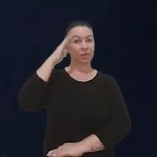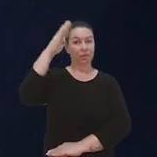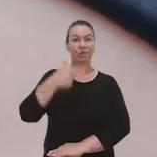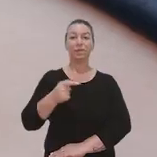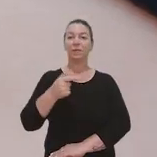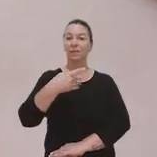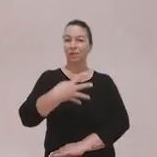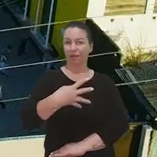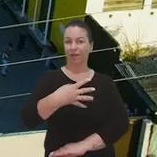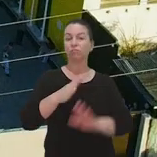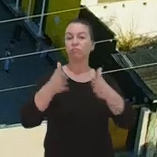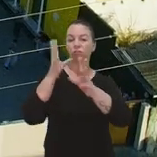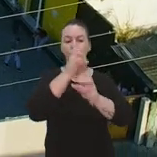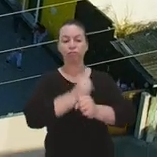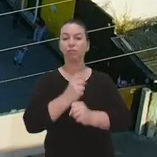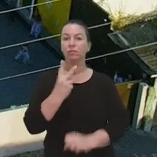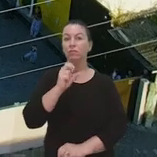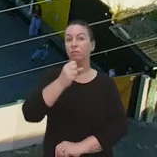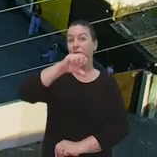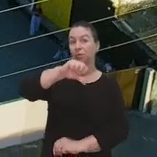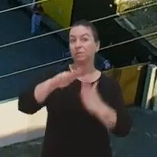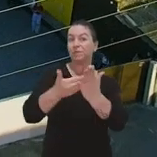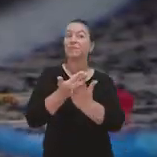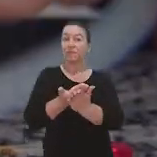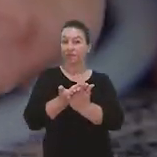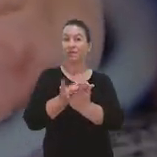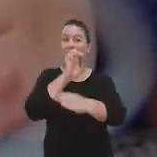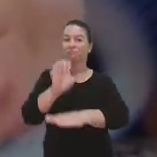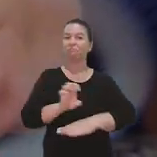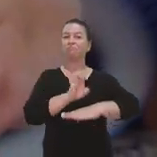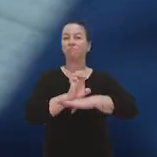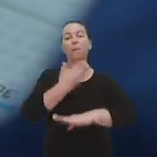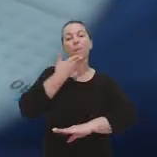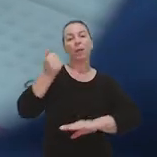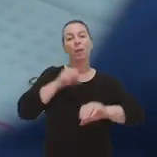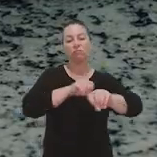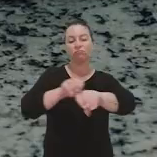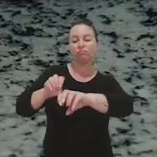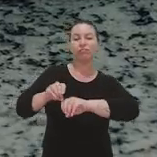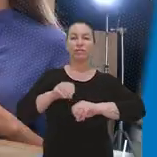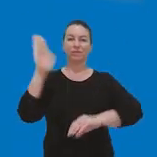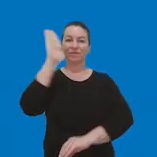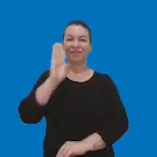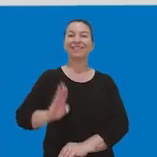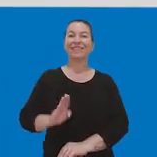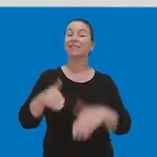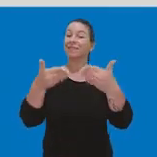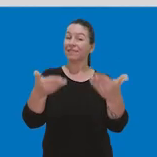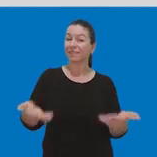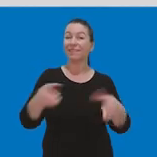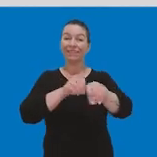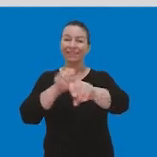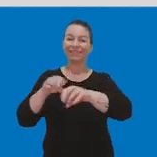-militares em 2024. Serão 289 colégios no total. No estado reconhecido como a melhor educação pública do Brasil. Isso é